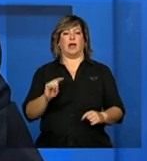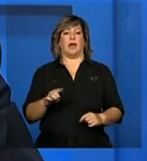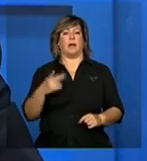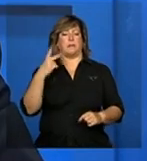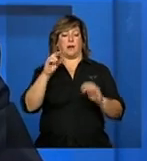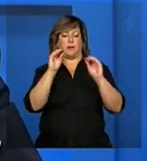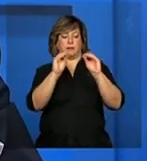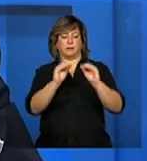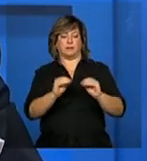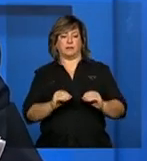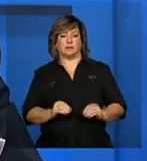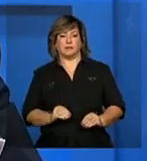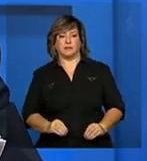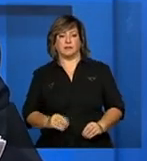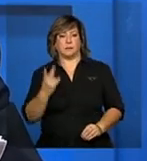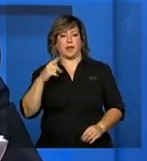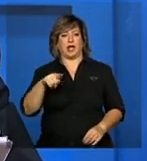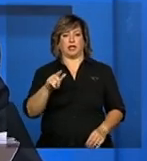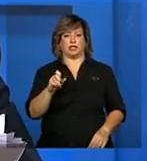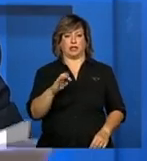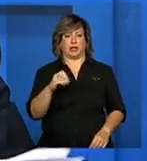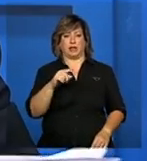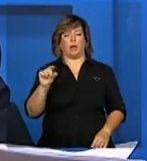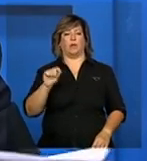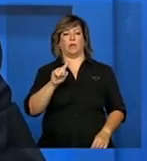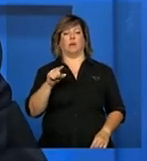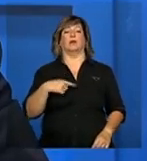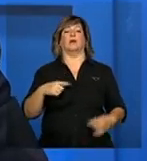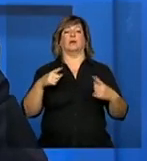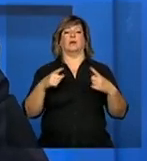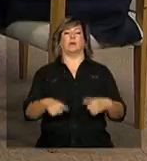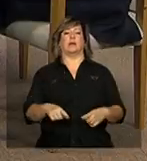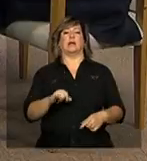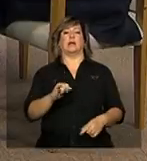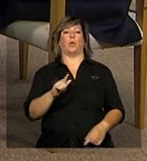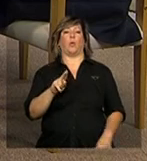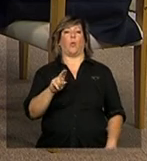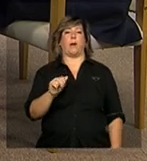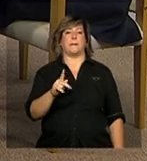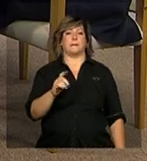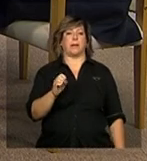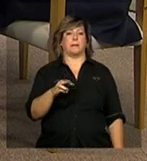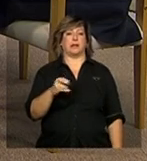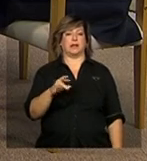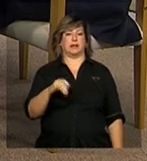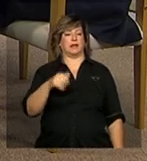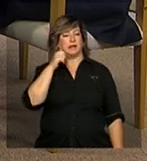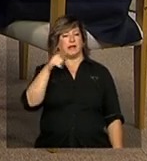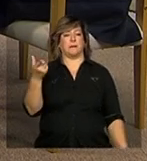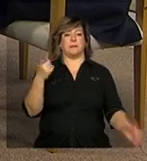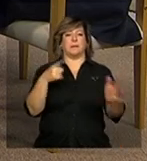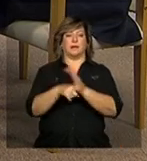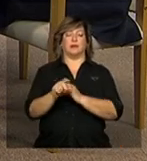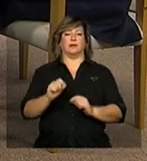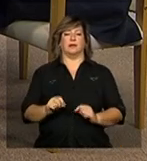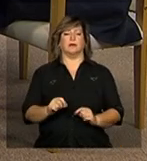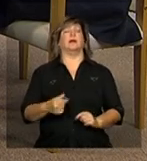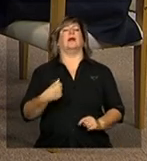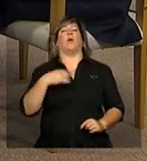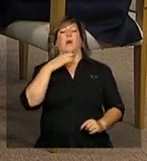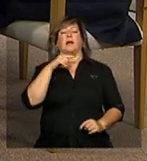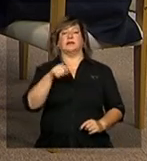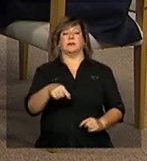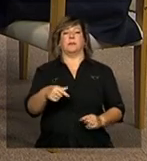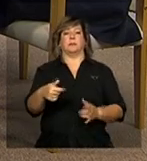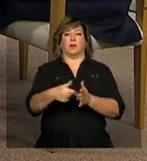pergunta de Roseli dos Santos do município de Guapimeirim eu acho que essa pergunta ela serve para qualquer um dos